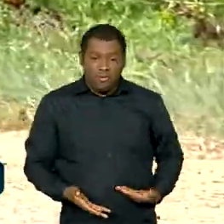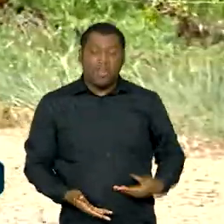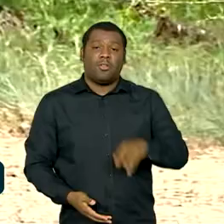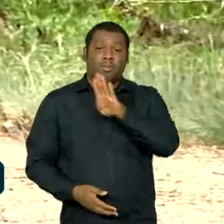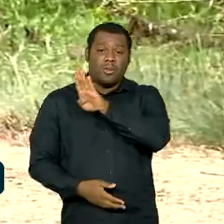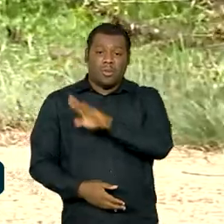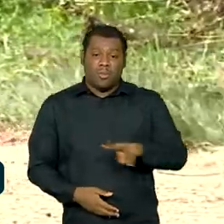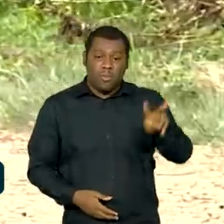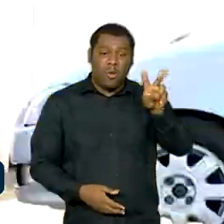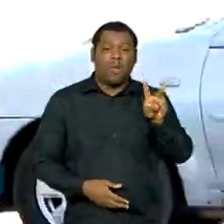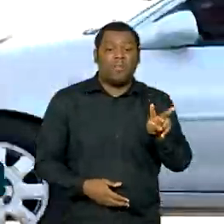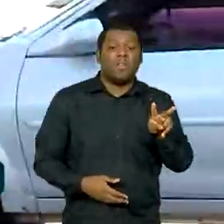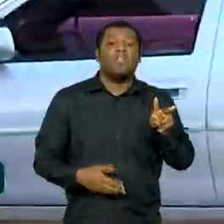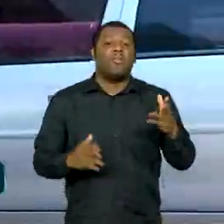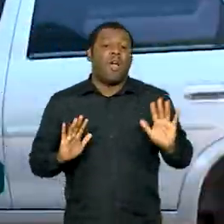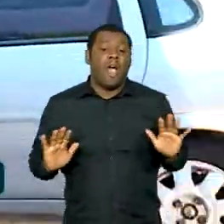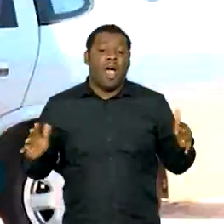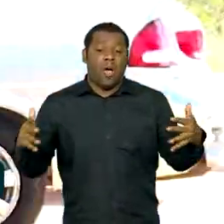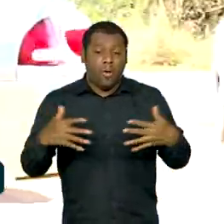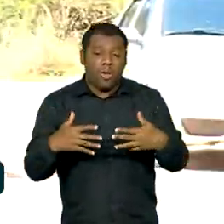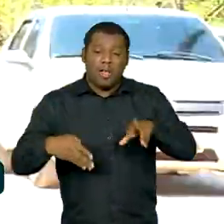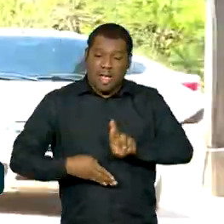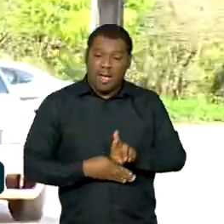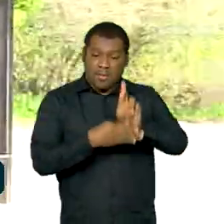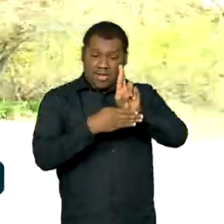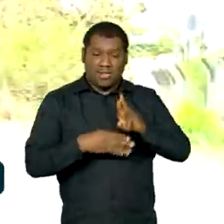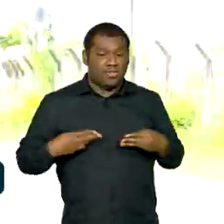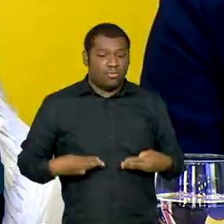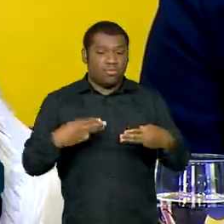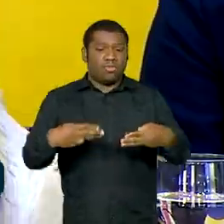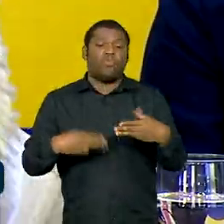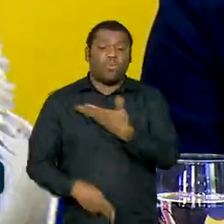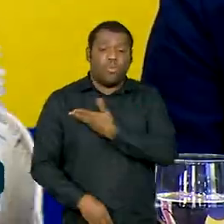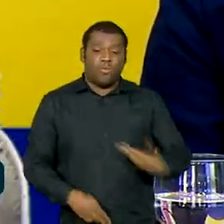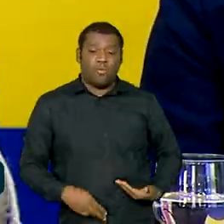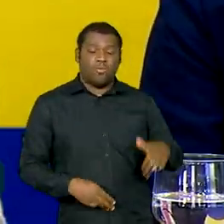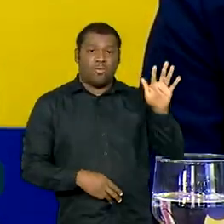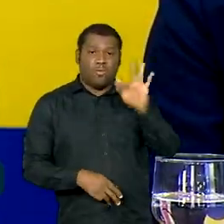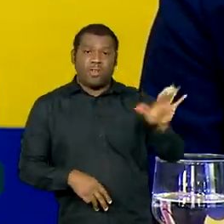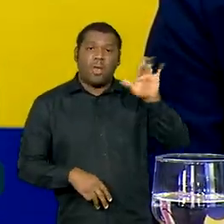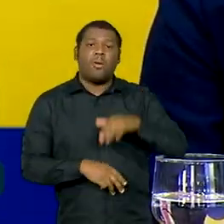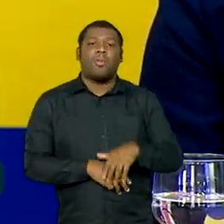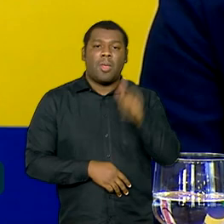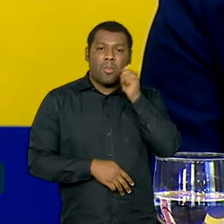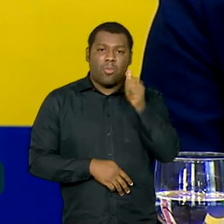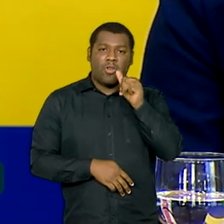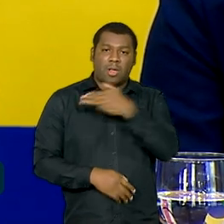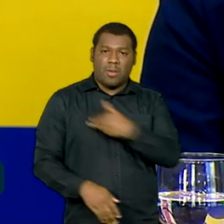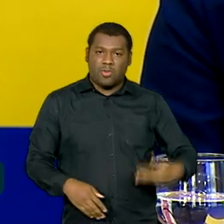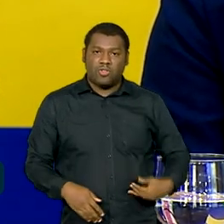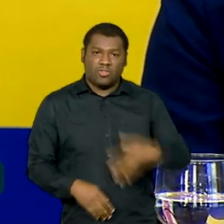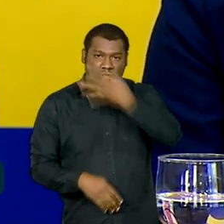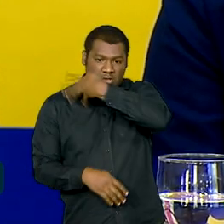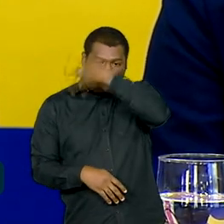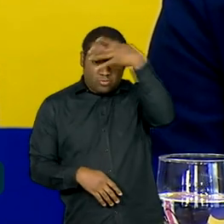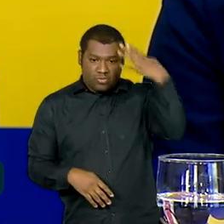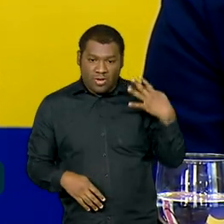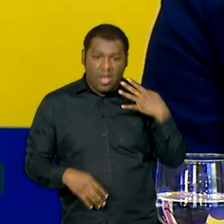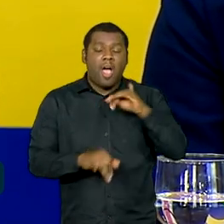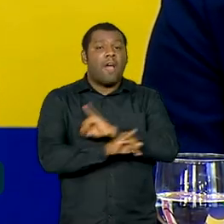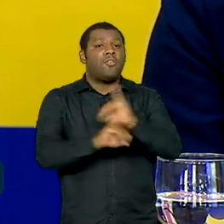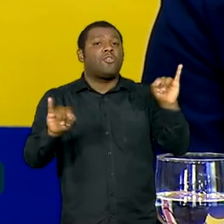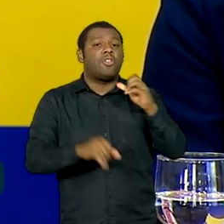representantes de vários ministérios do governo federal. Segundo a ministra Sônia Guajajara, 2023